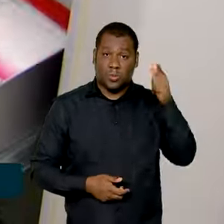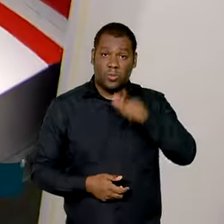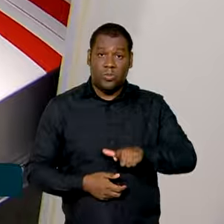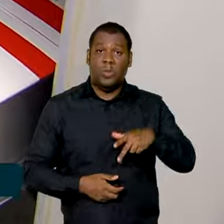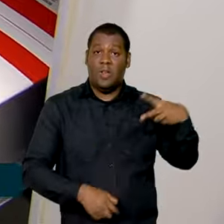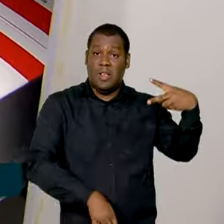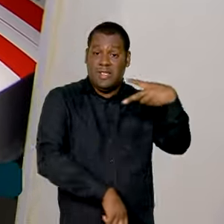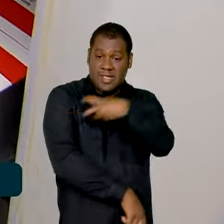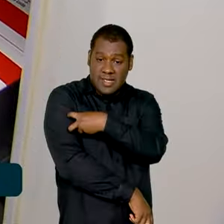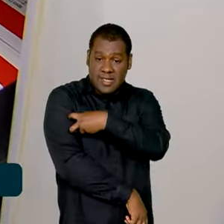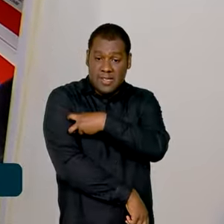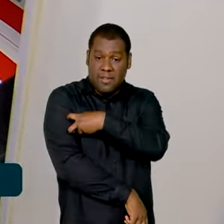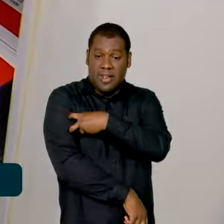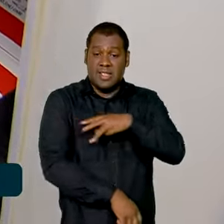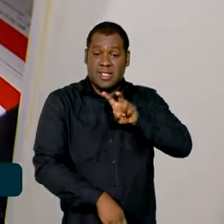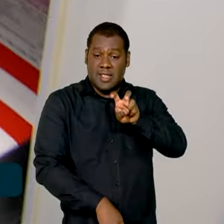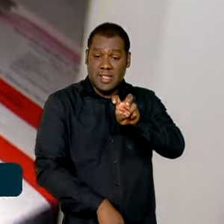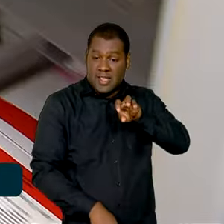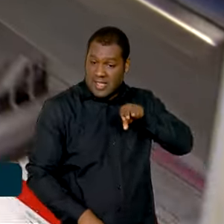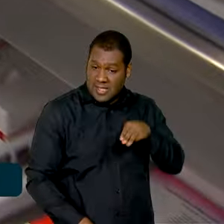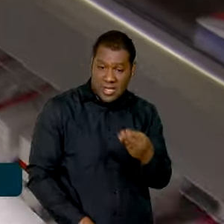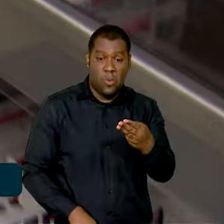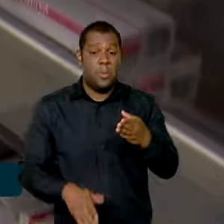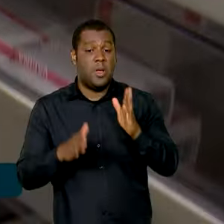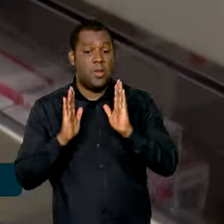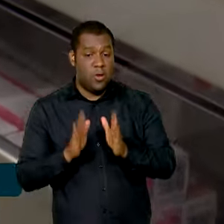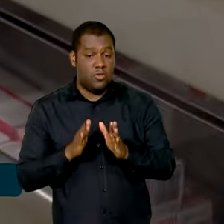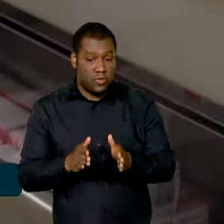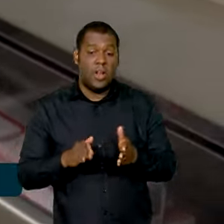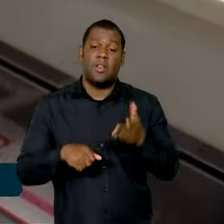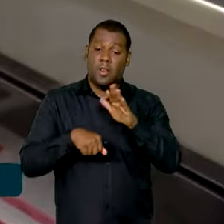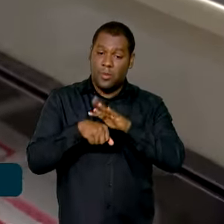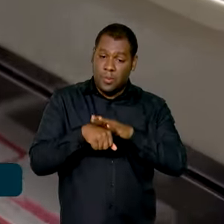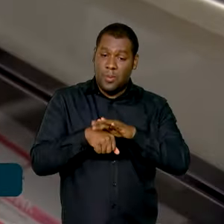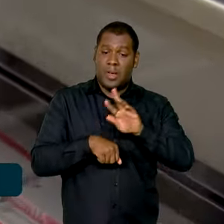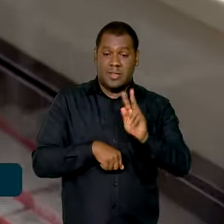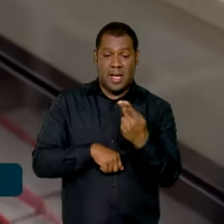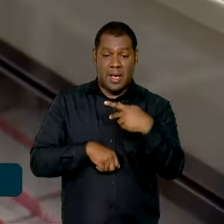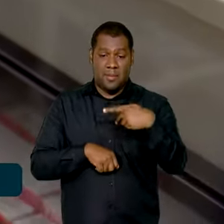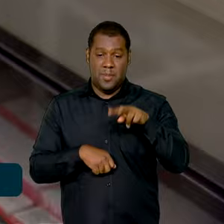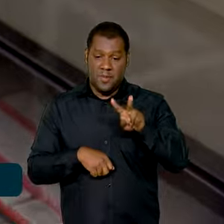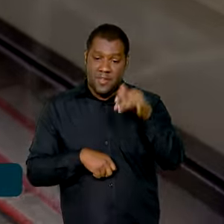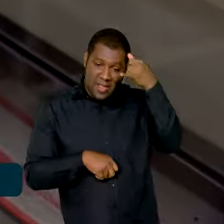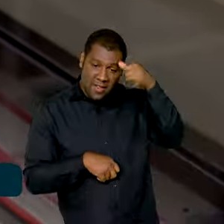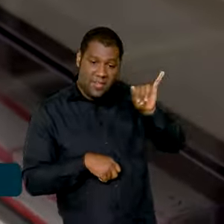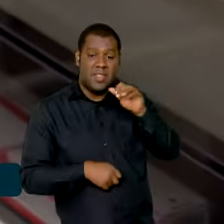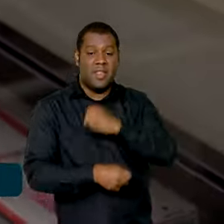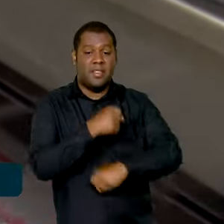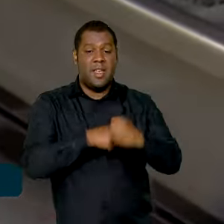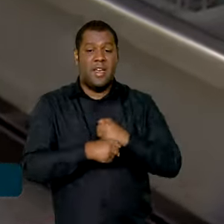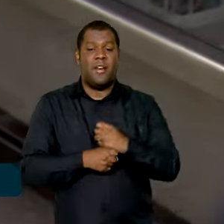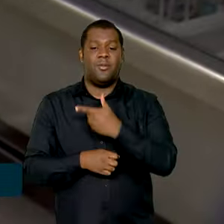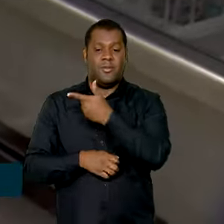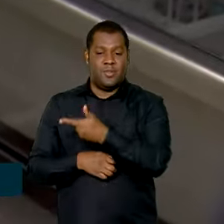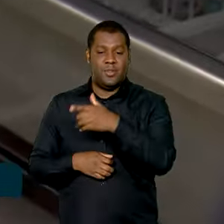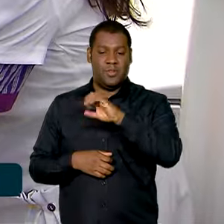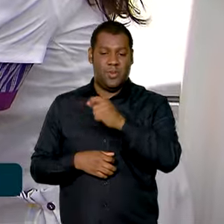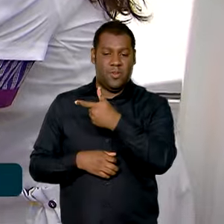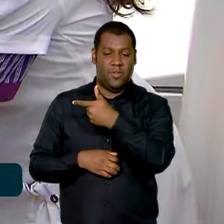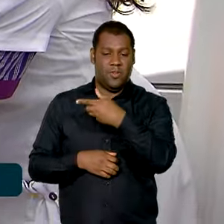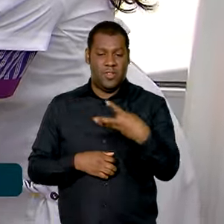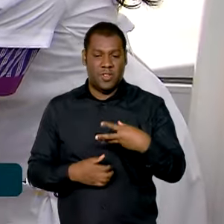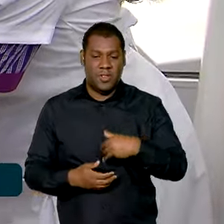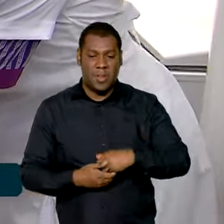,6 milhões de doses da vacina de HPV em 2023, o maior número desde